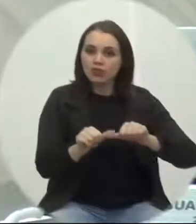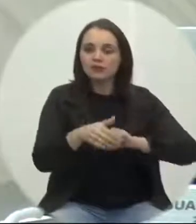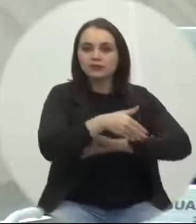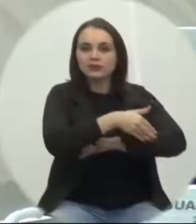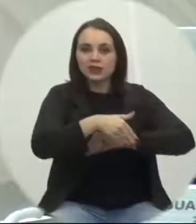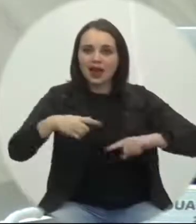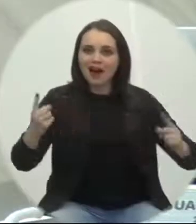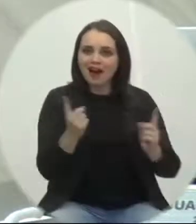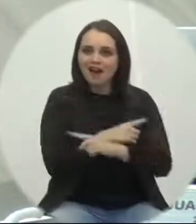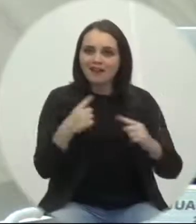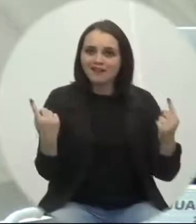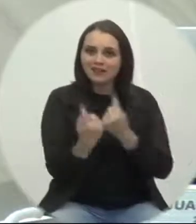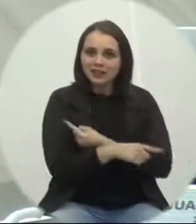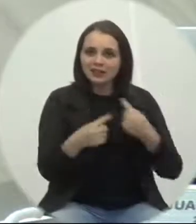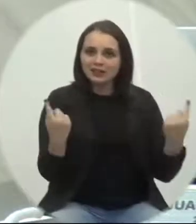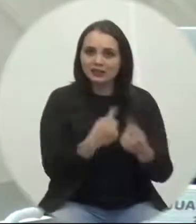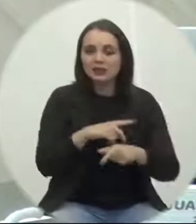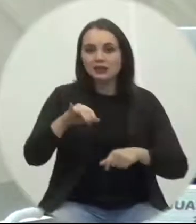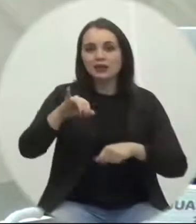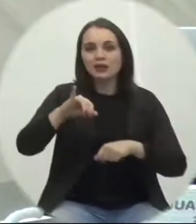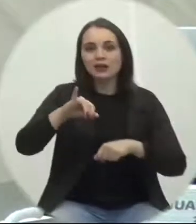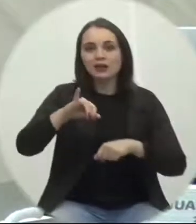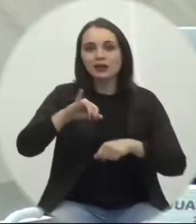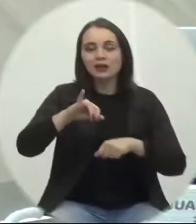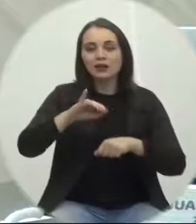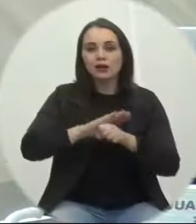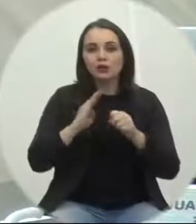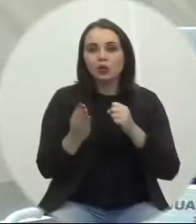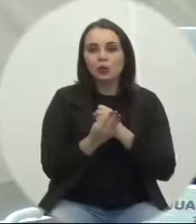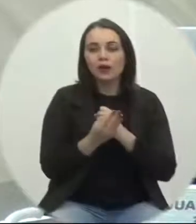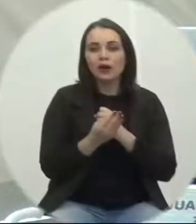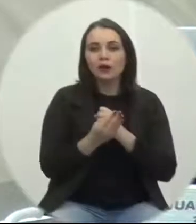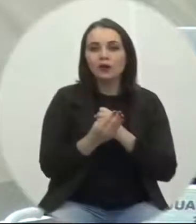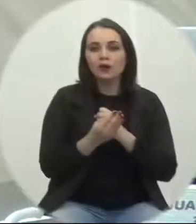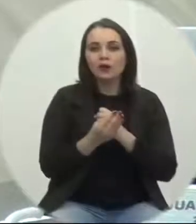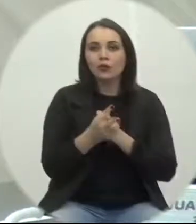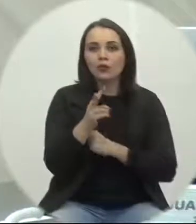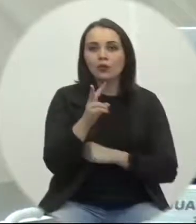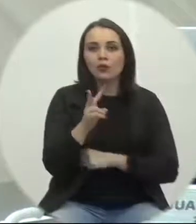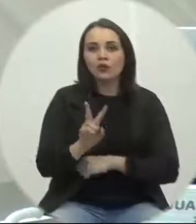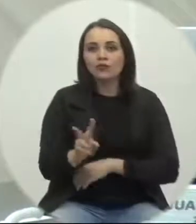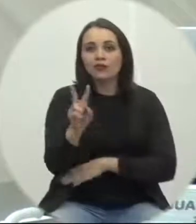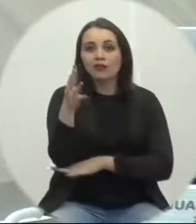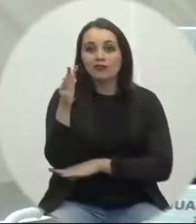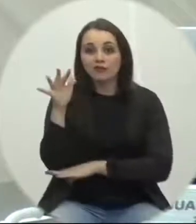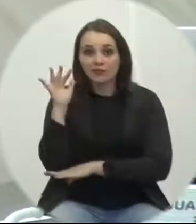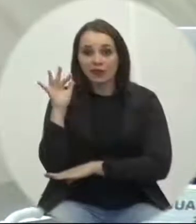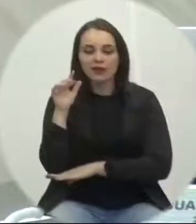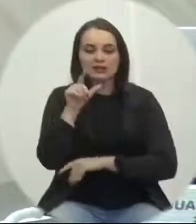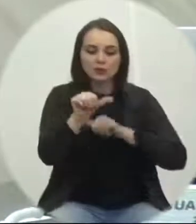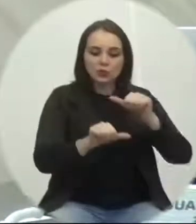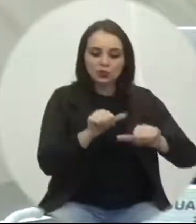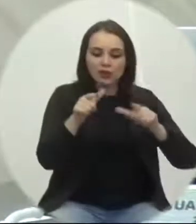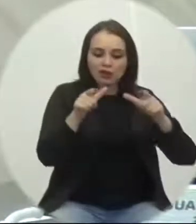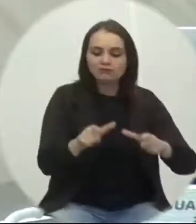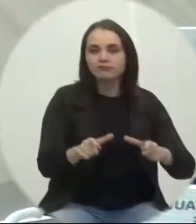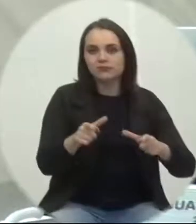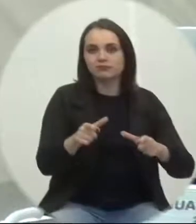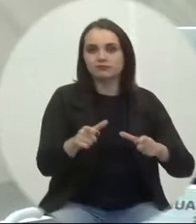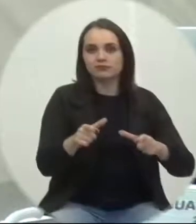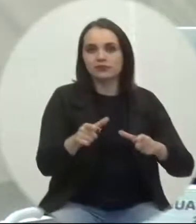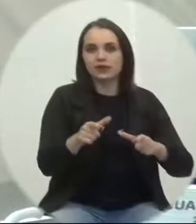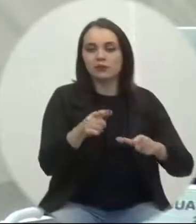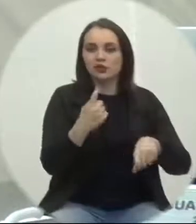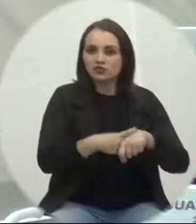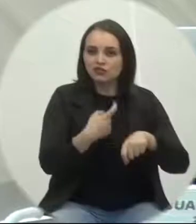esquina com a rua São Francisco do Sul bairro Vila Floresta. Indicação 197-2021 autor vereador